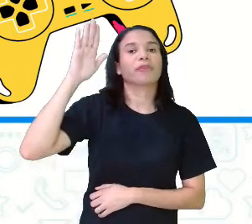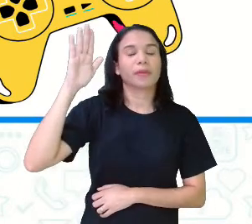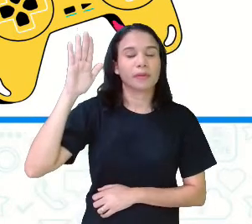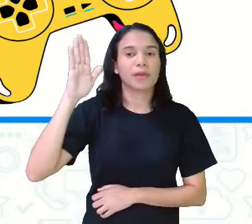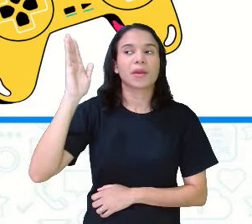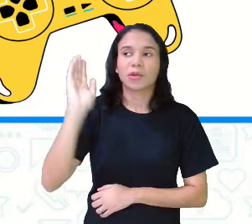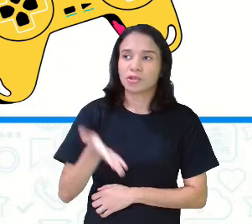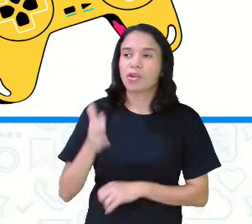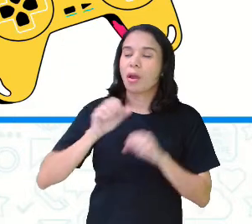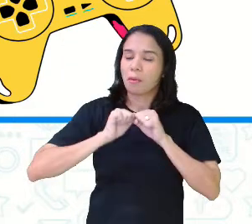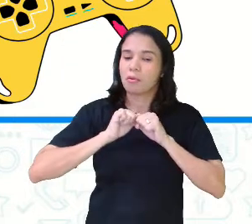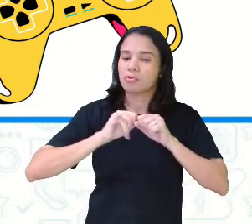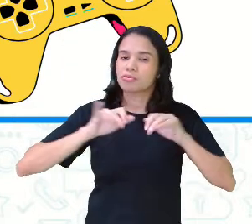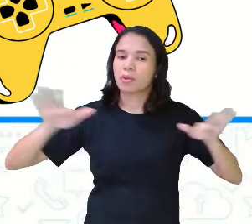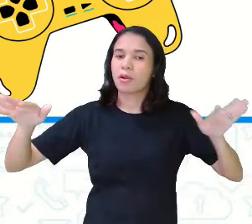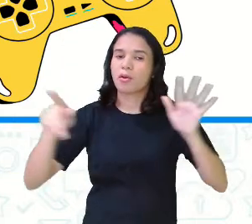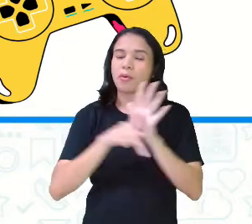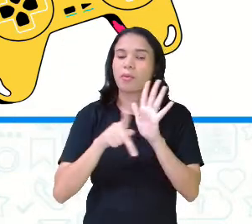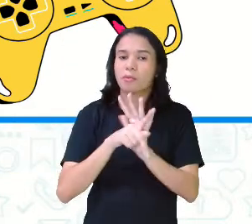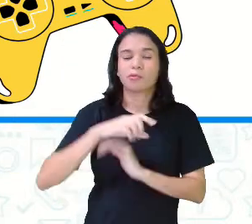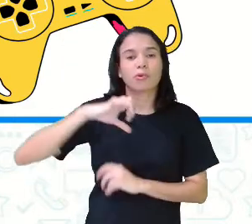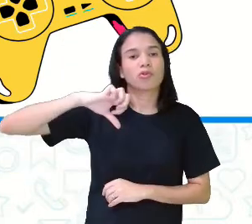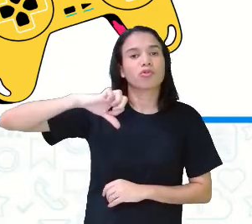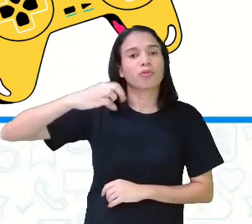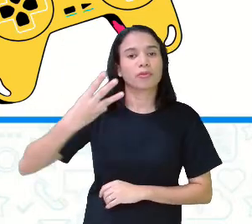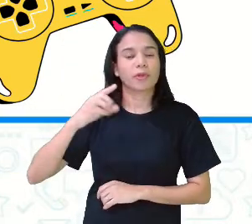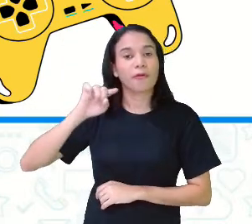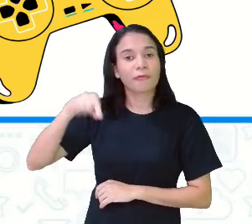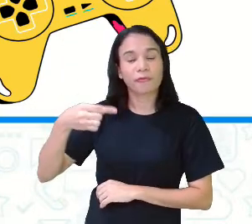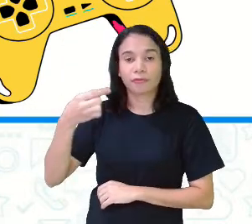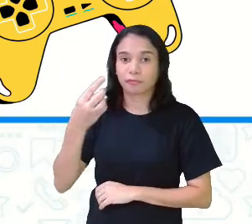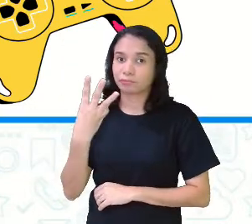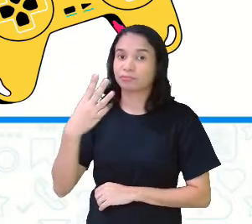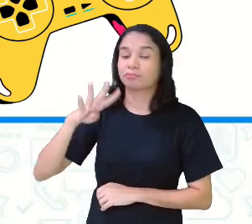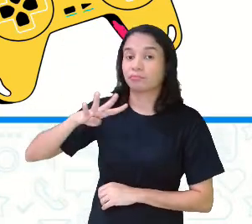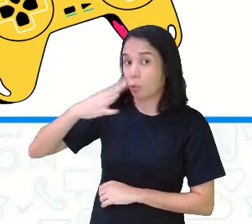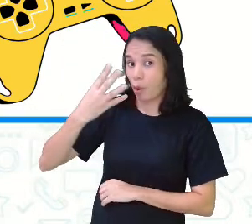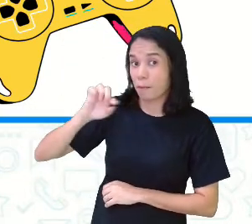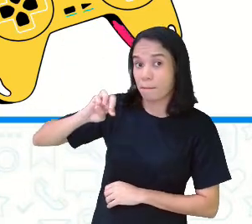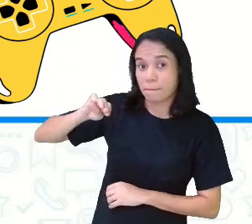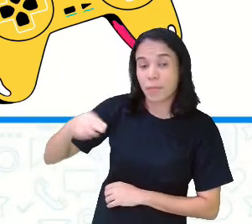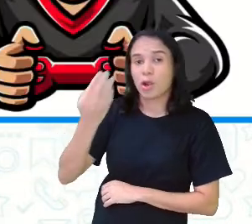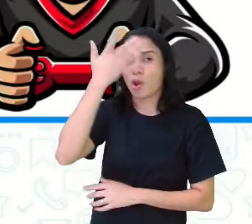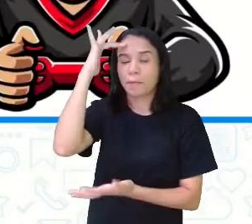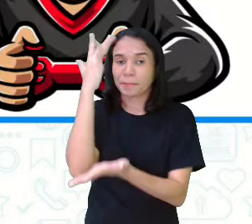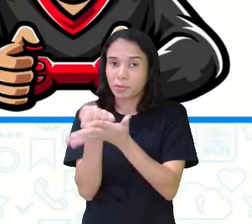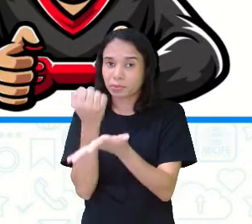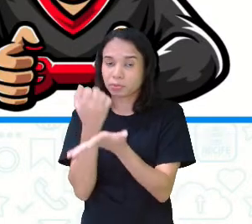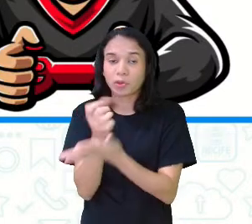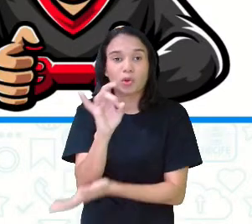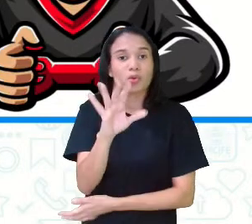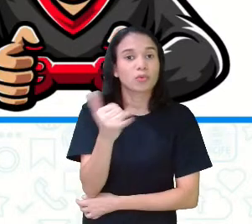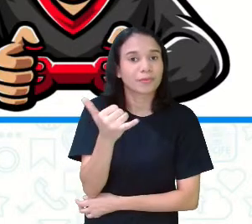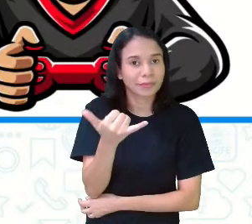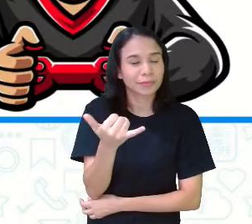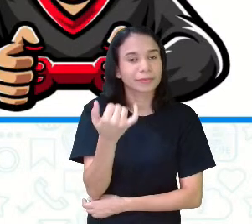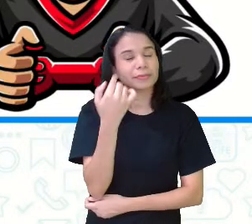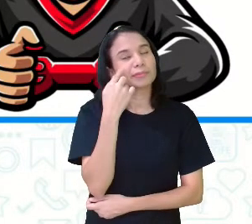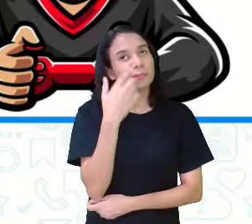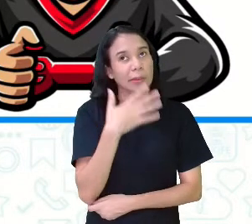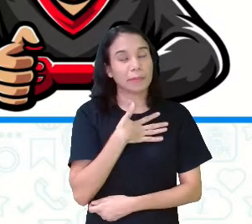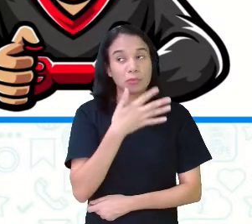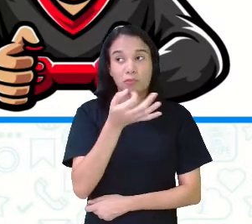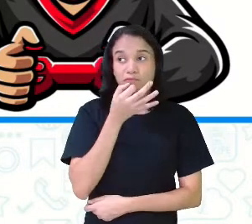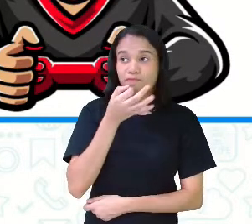Já atingiu a marca de 93,4 milhões de downloads só nos celulares. Eu